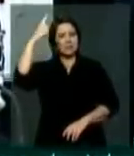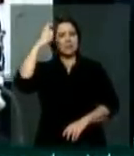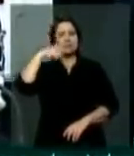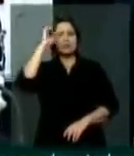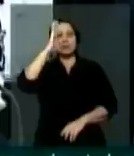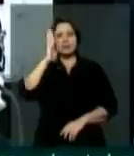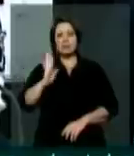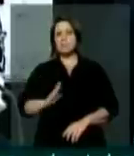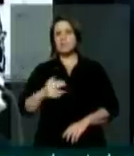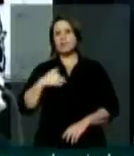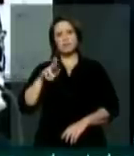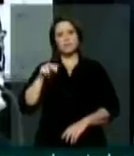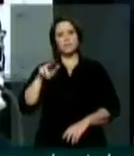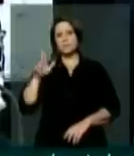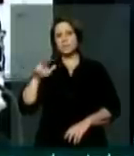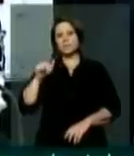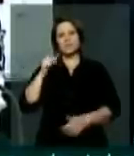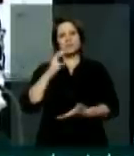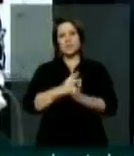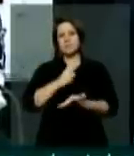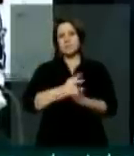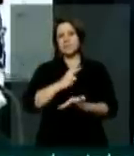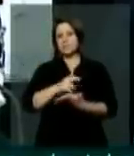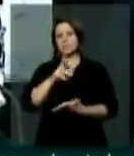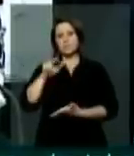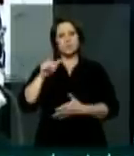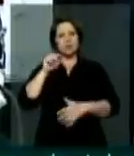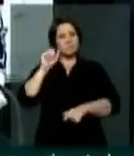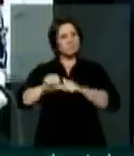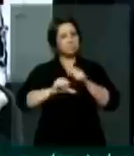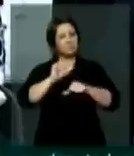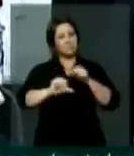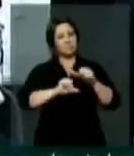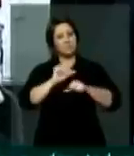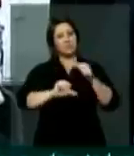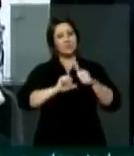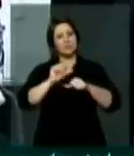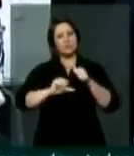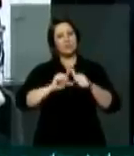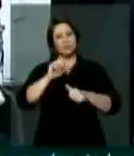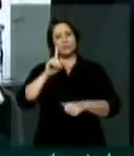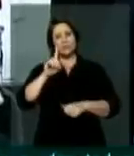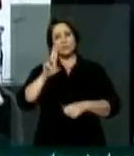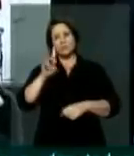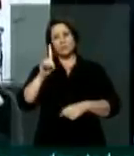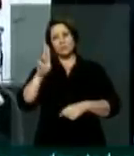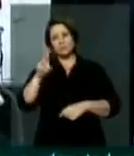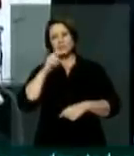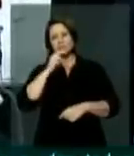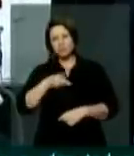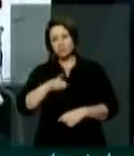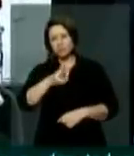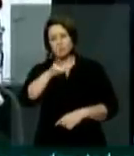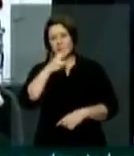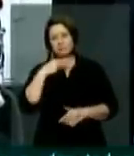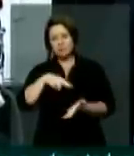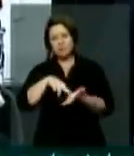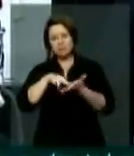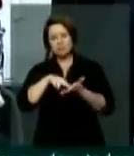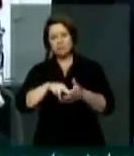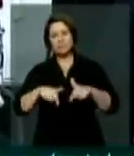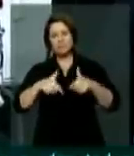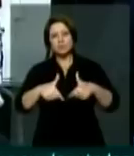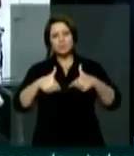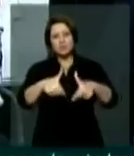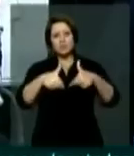Brasil jamais será o mesmo. Dudu, continuaremos firmes na sua luta. Teremos a sua